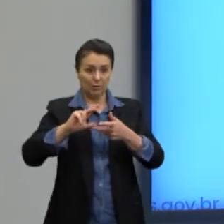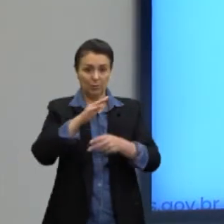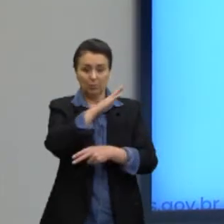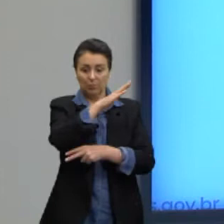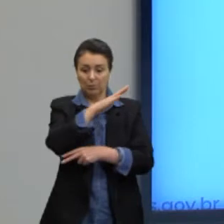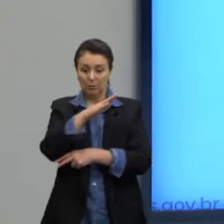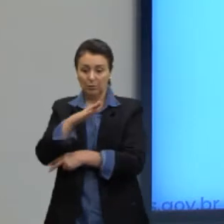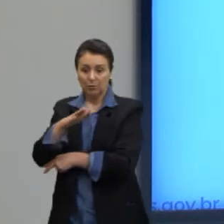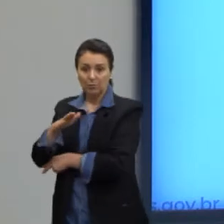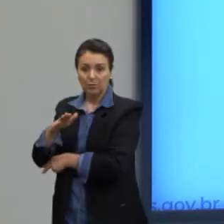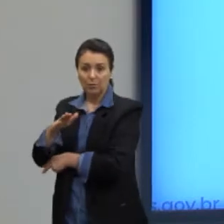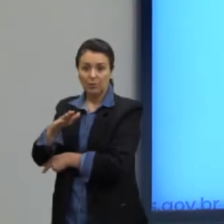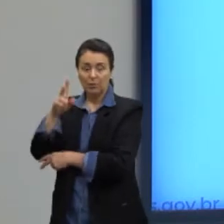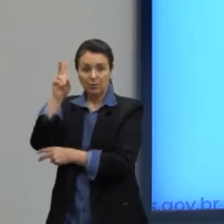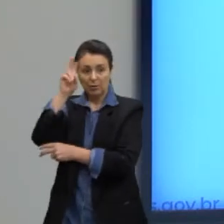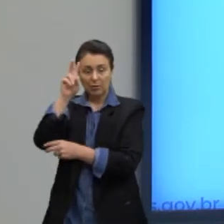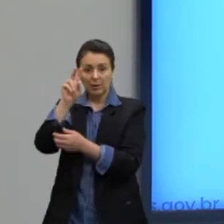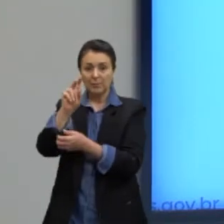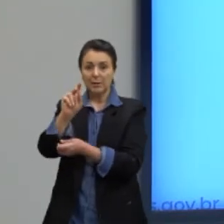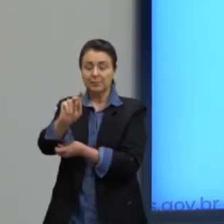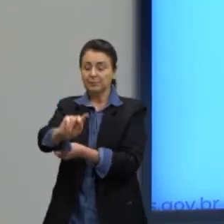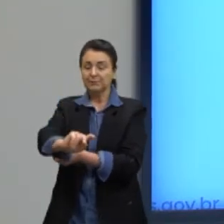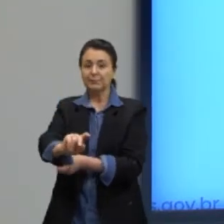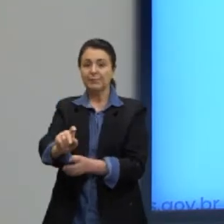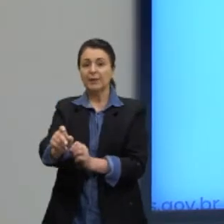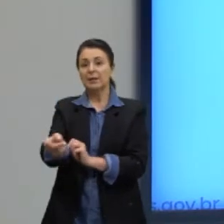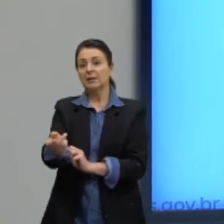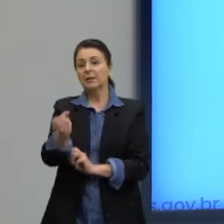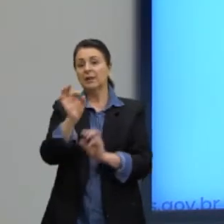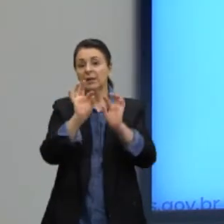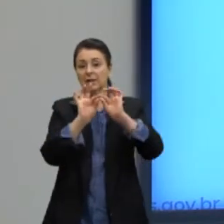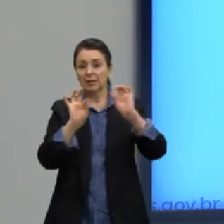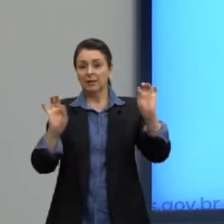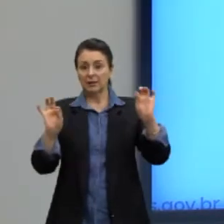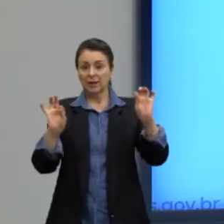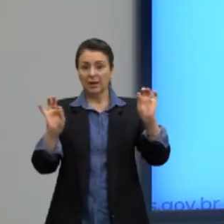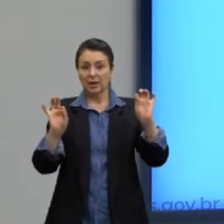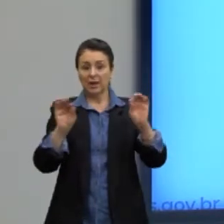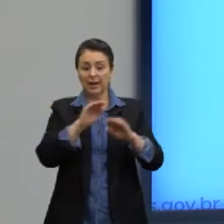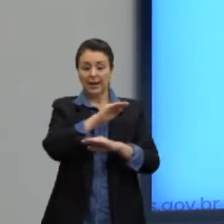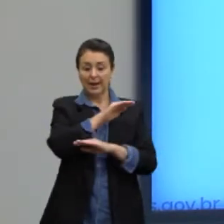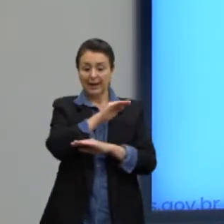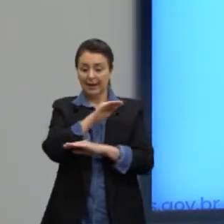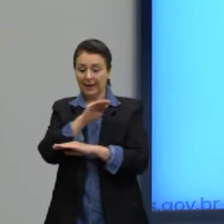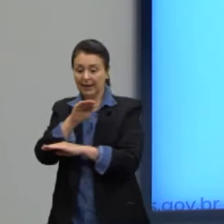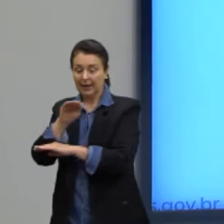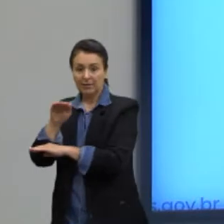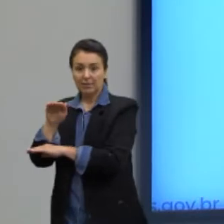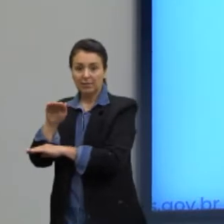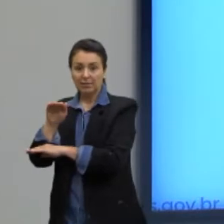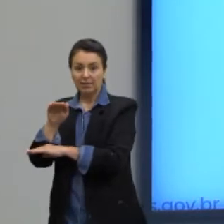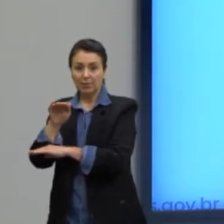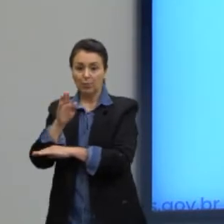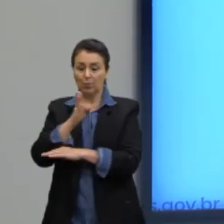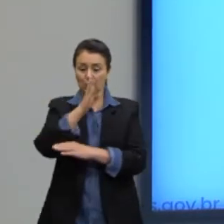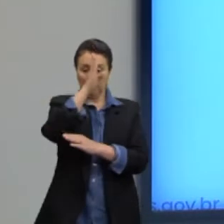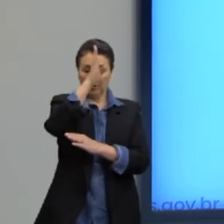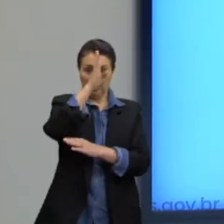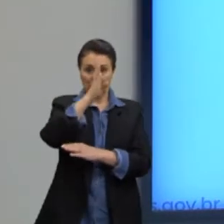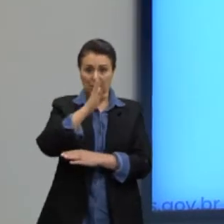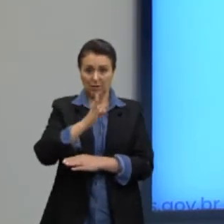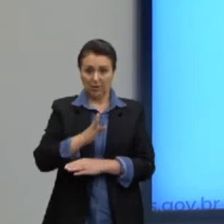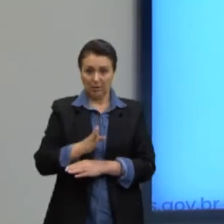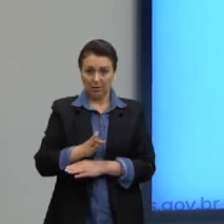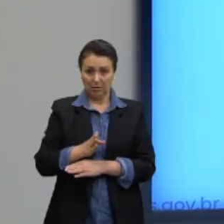polígono, ele é traçado por linha reta. Certo? Então, se eu estou cortando e eu tenho uma secção que é